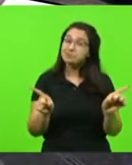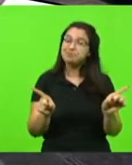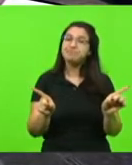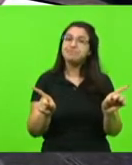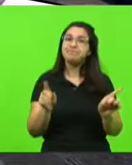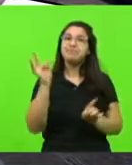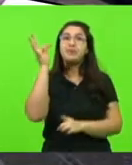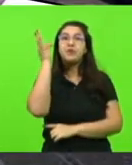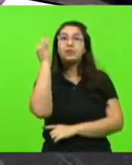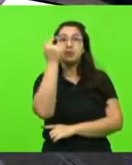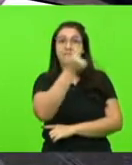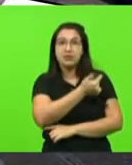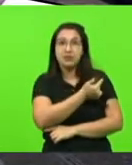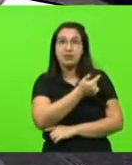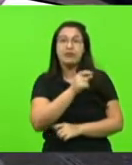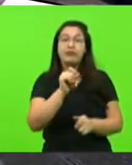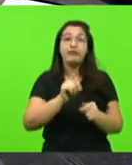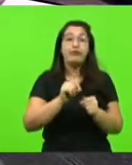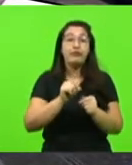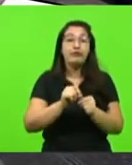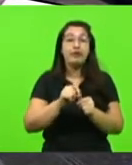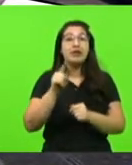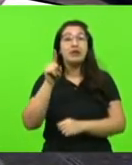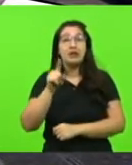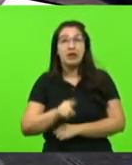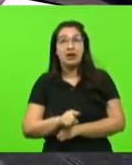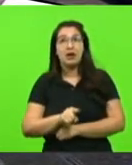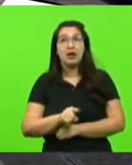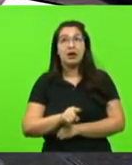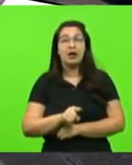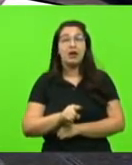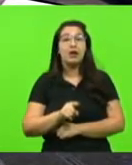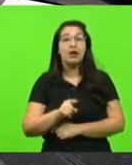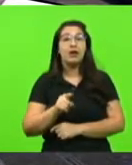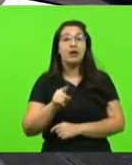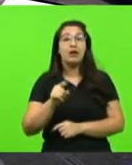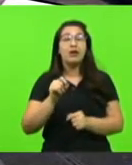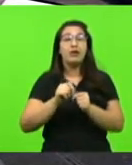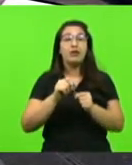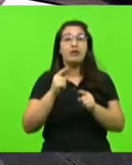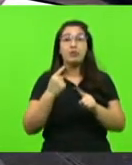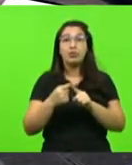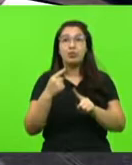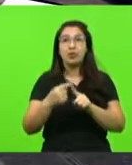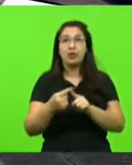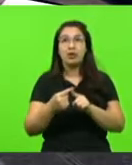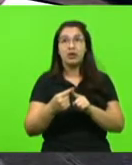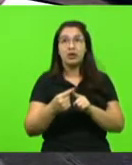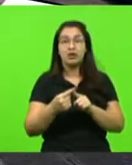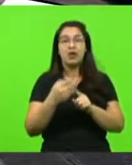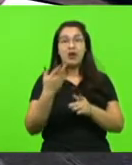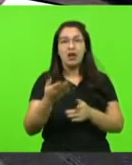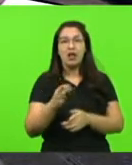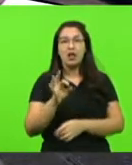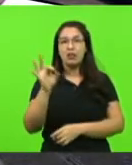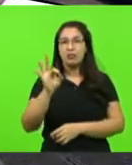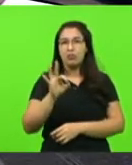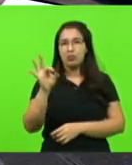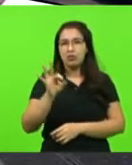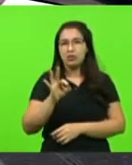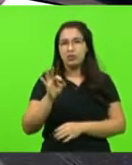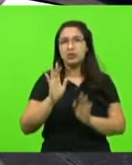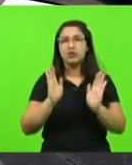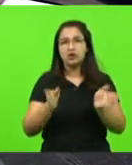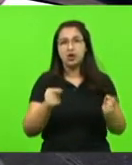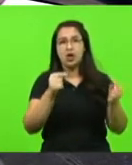deputado Fabiano fez, ele fez apenas a elevação de uma alíquota que já estava prevista em lei.